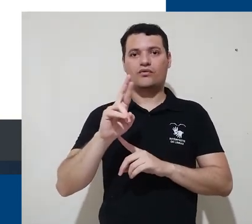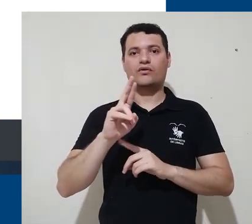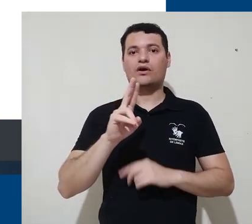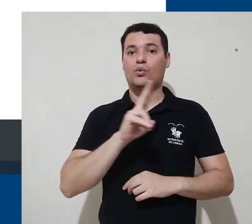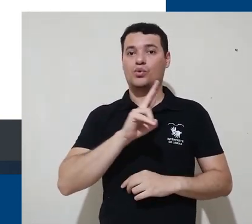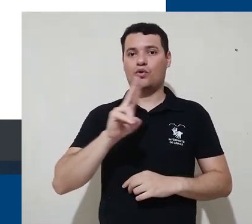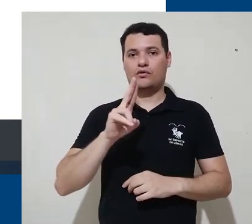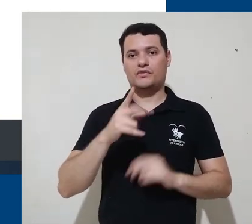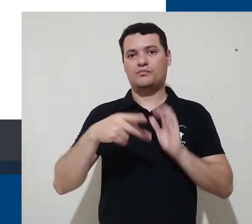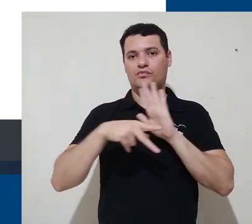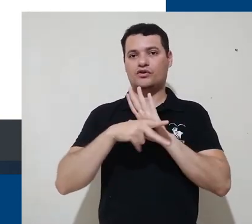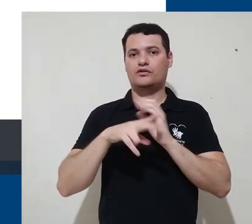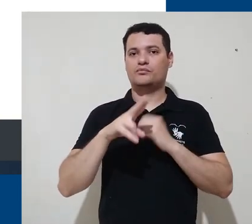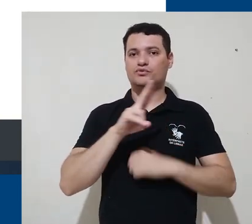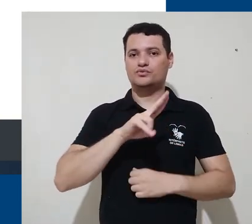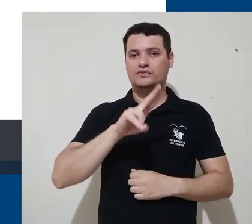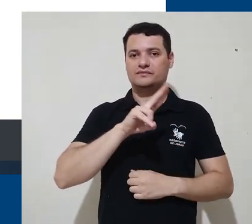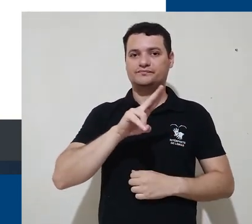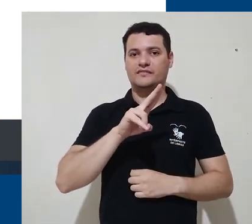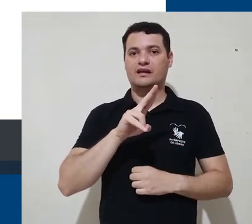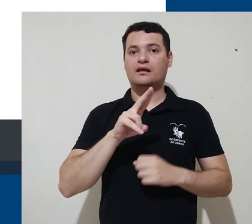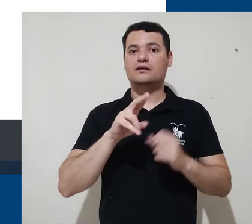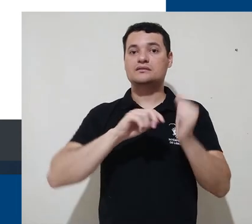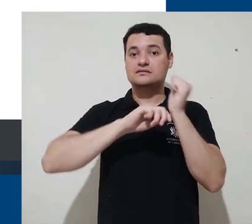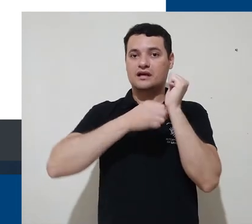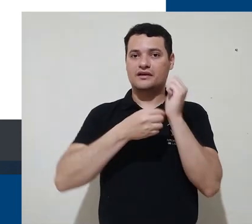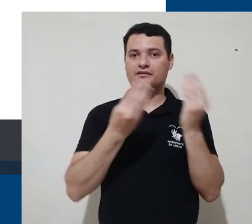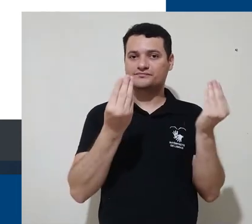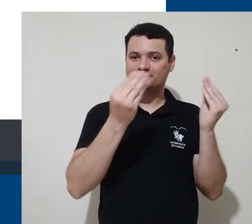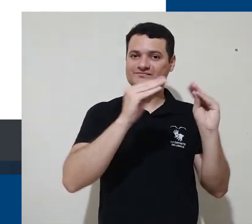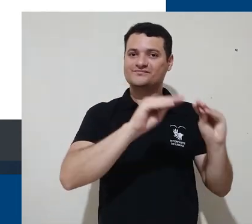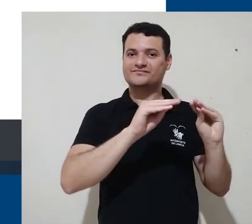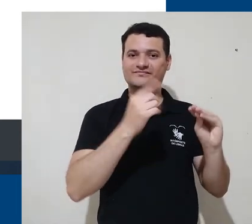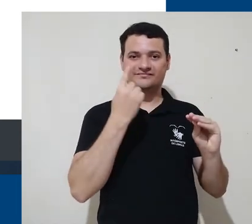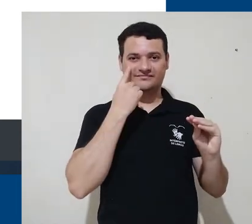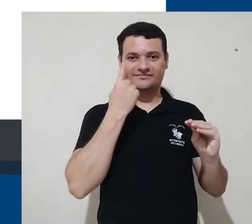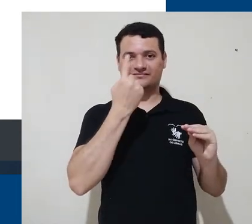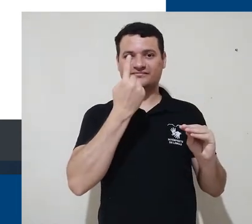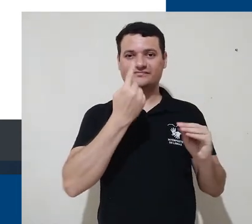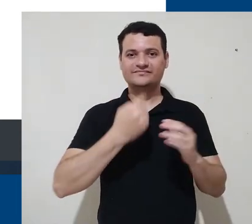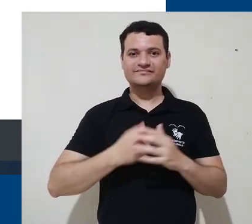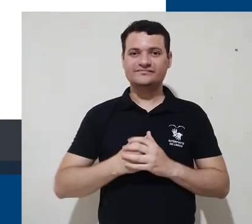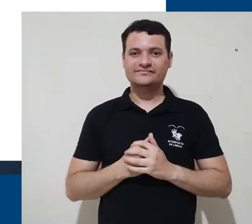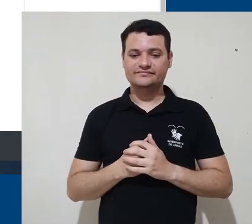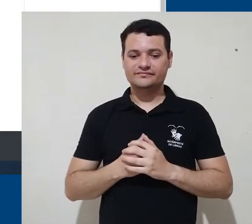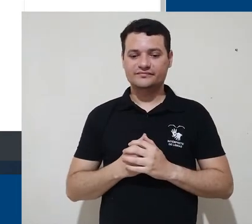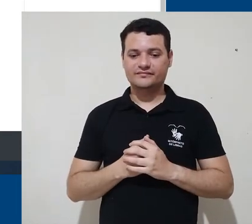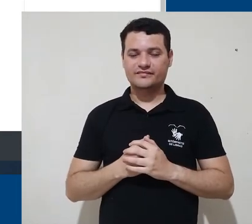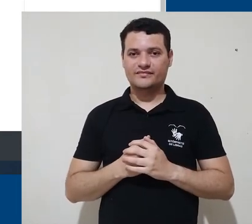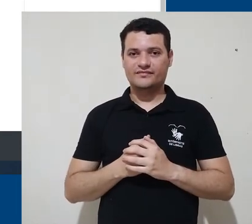Esse é o nome do meu usuário. Vou inserir a minha senha e vou clicar no botão de acesso.